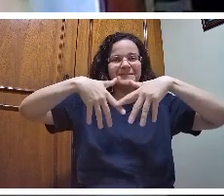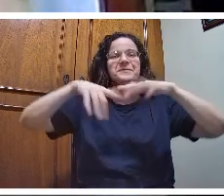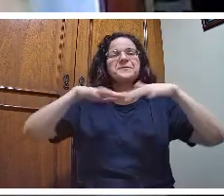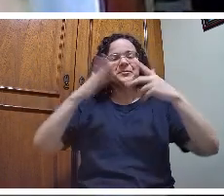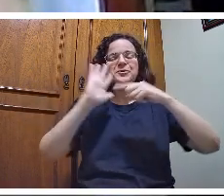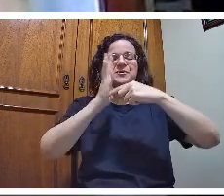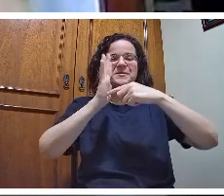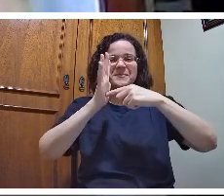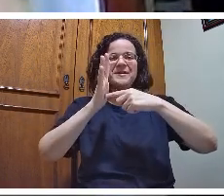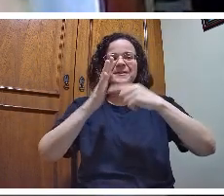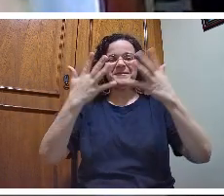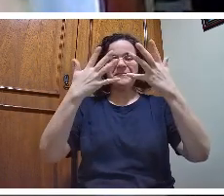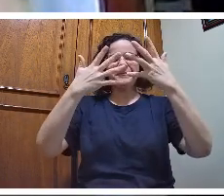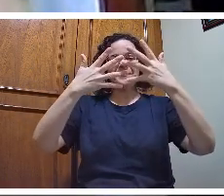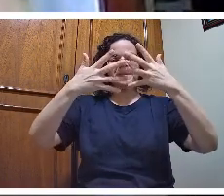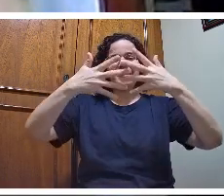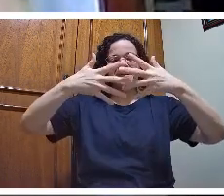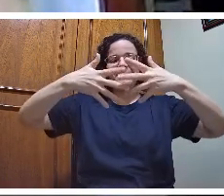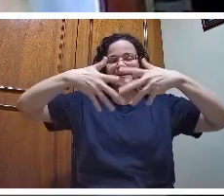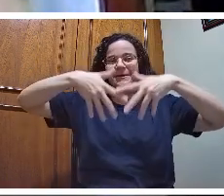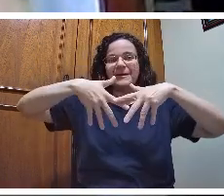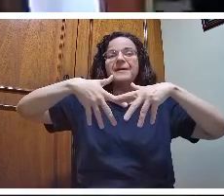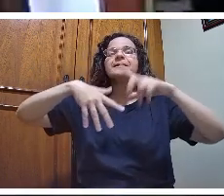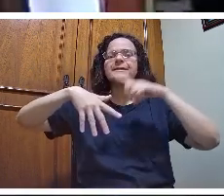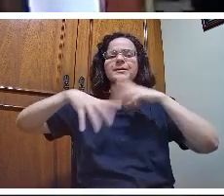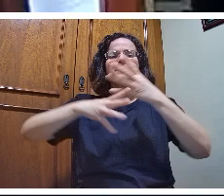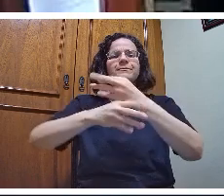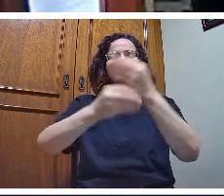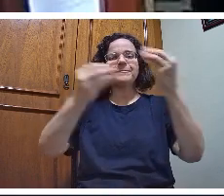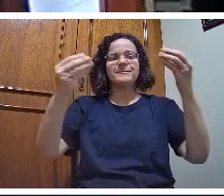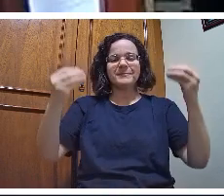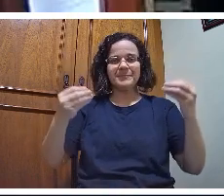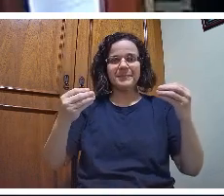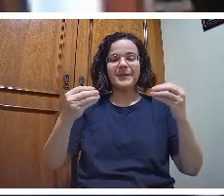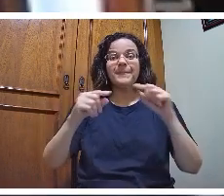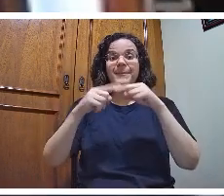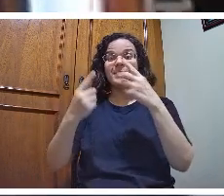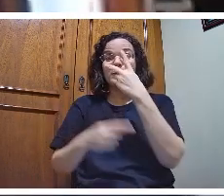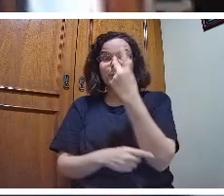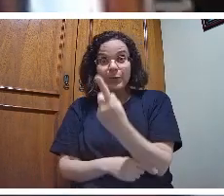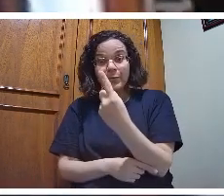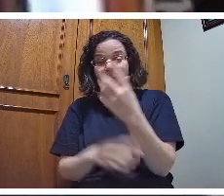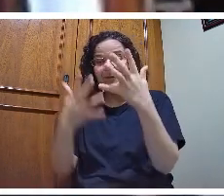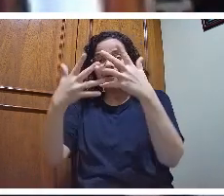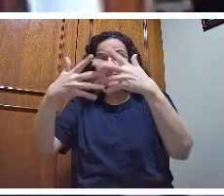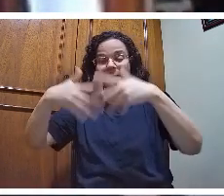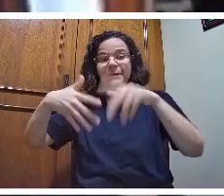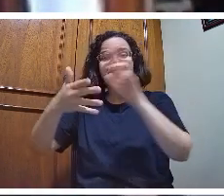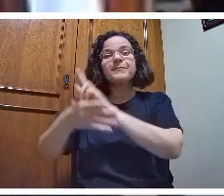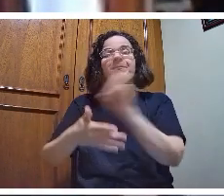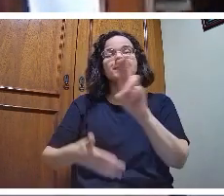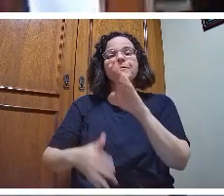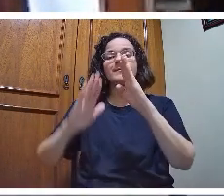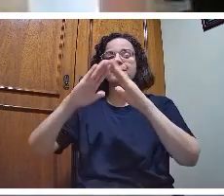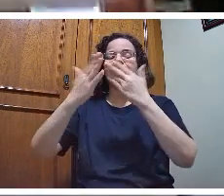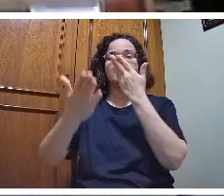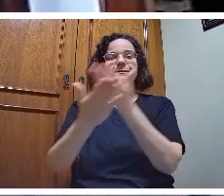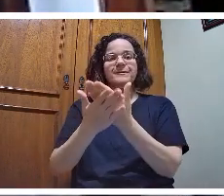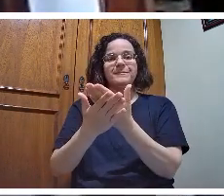de engrenagens, uma das engrenagens está escrito Escola. eu sempre solicitava aos alunos,